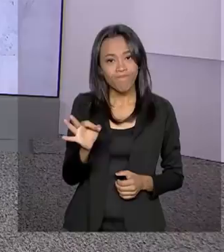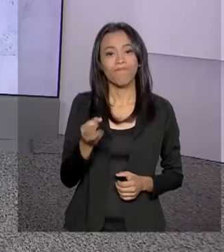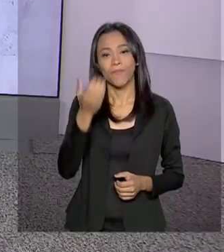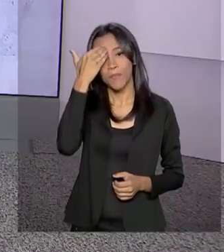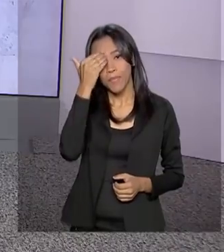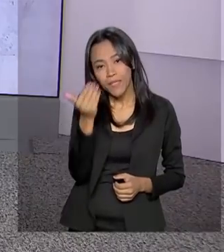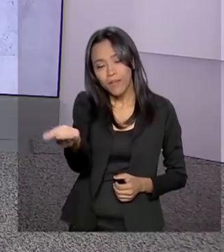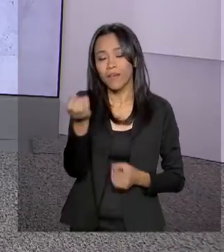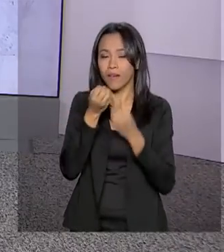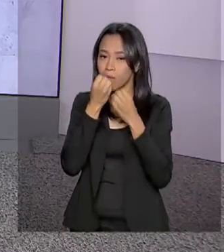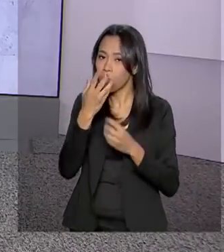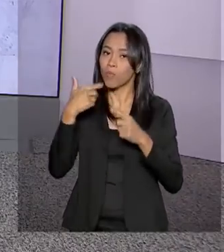recado. Muito obrigada. Bom trabalho aí para você. Obrigado.